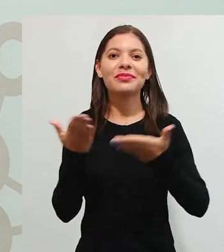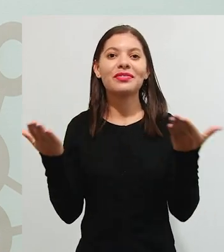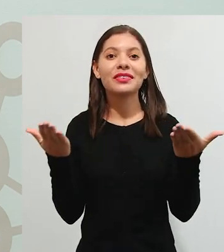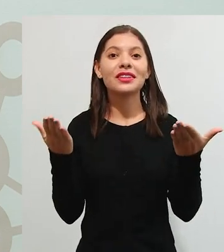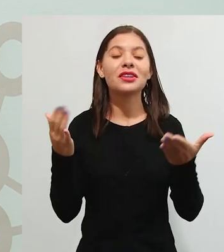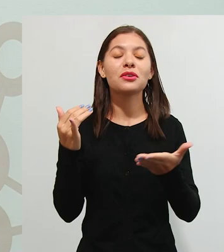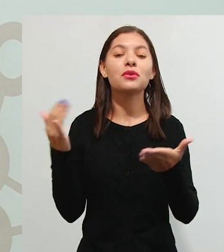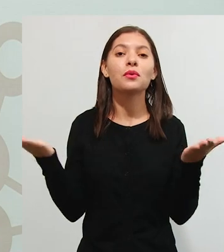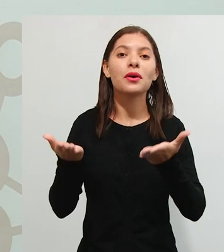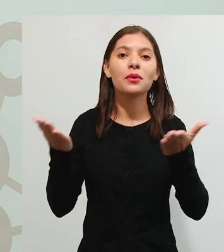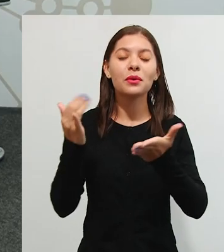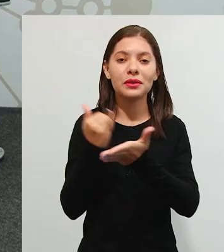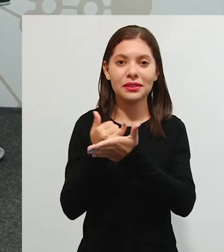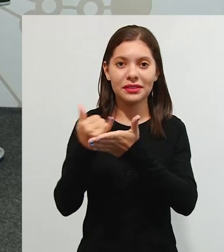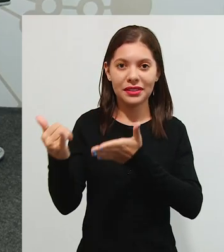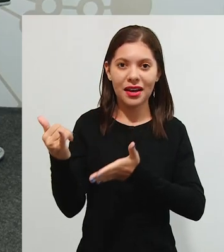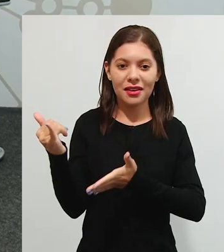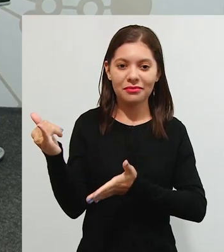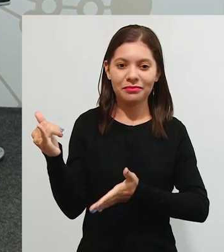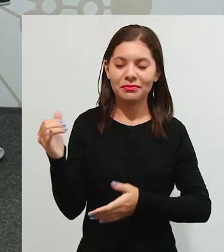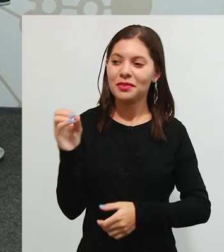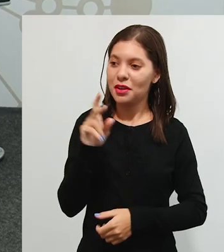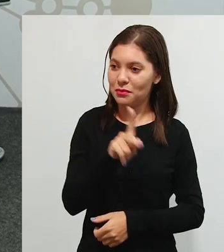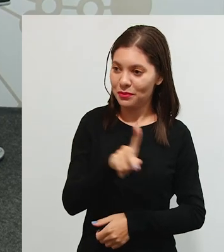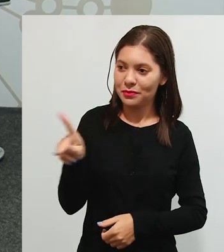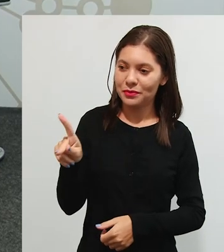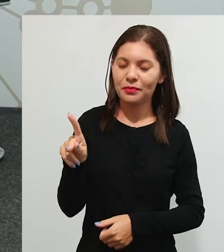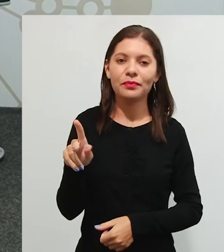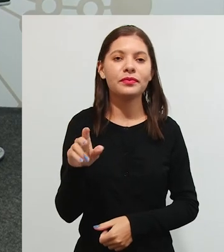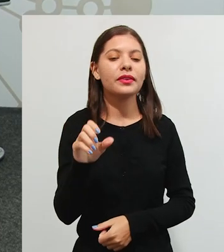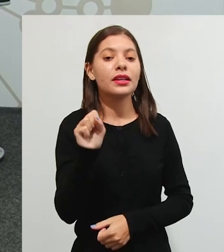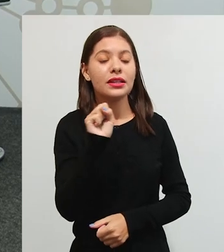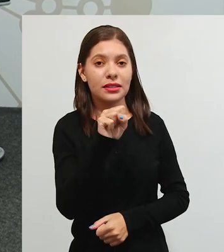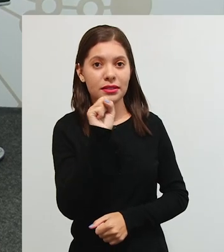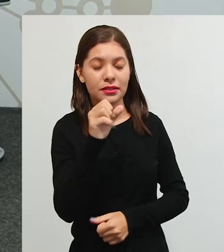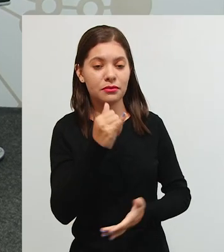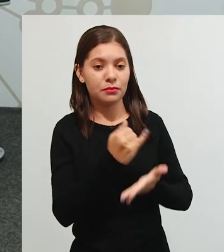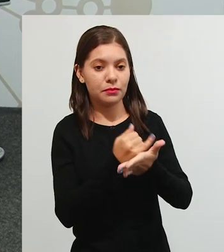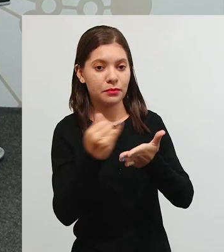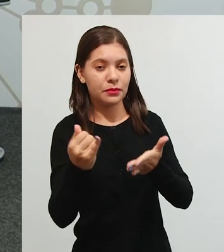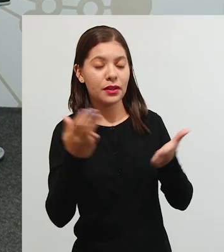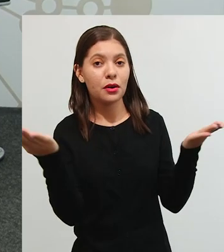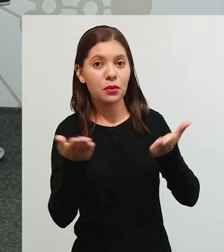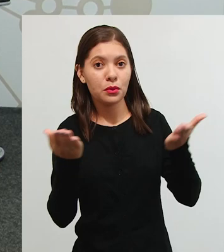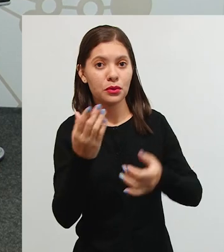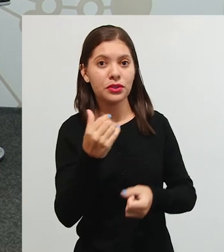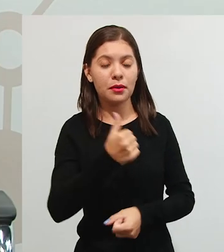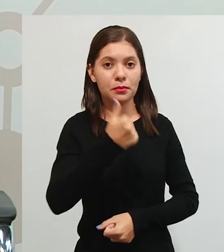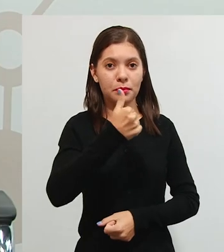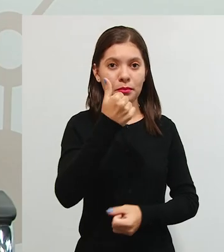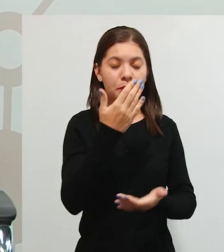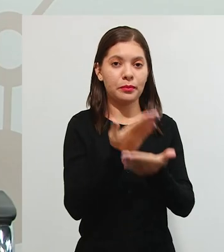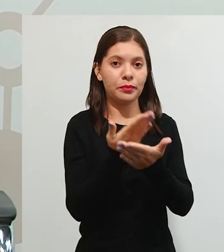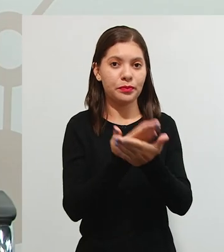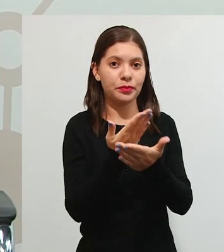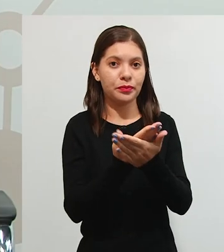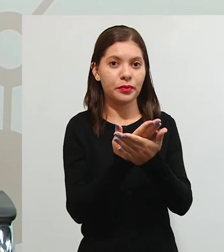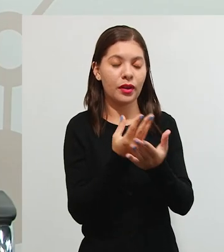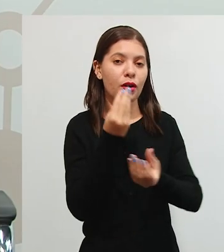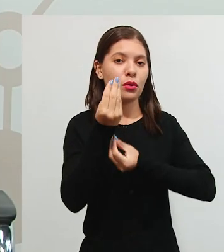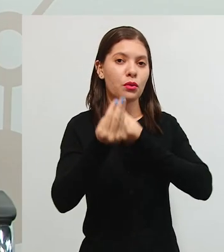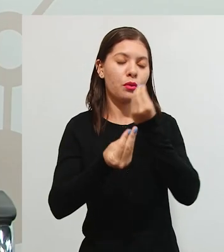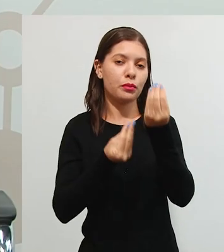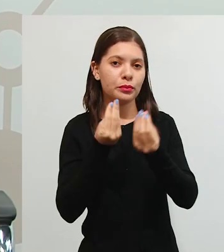Então, a gente vai iniciar, né, Rosângela? Isso, vamos iniciar então hoje a nossa primeira aula, né? Com as